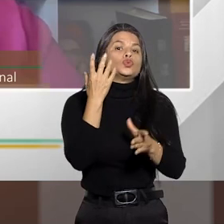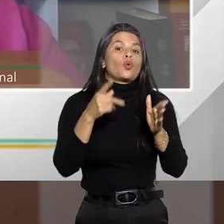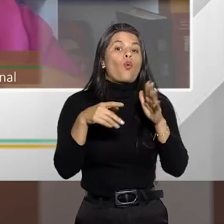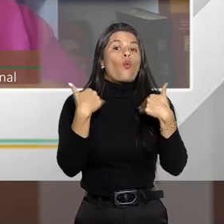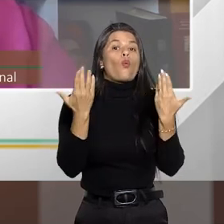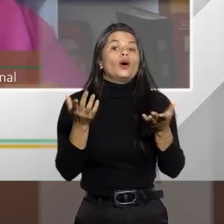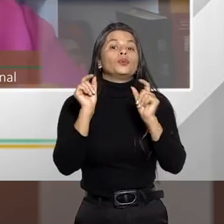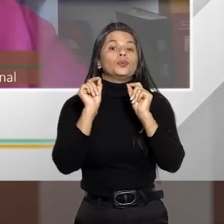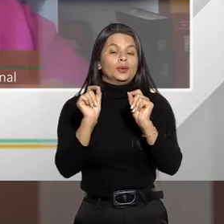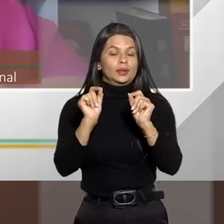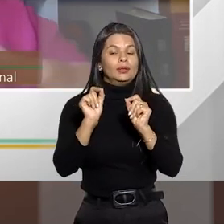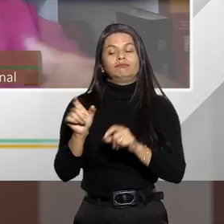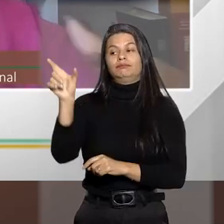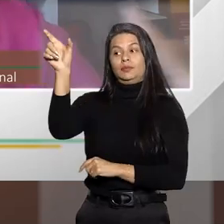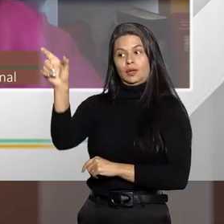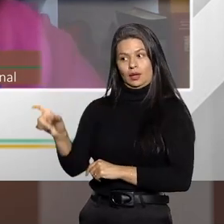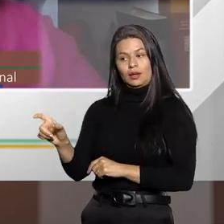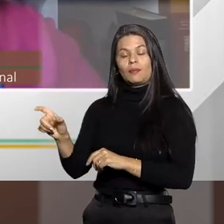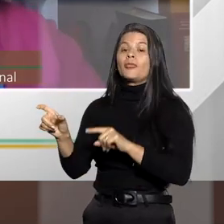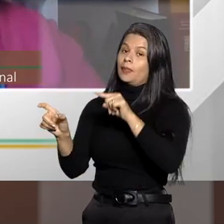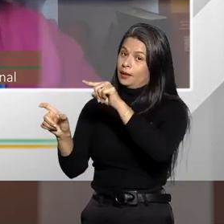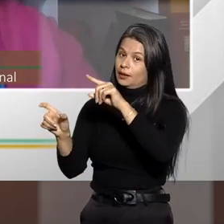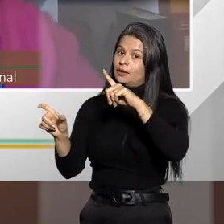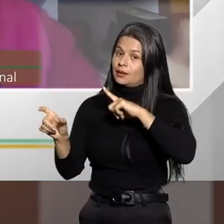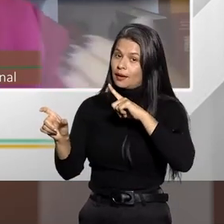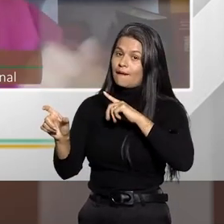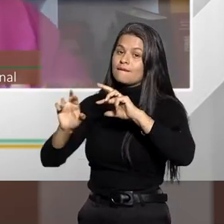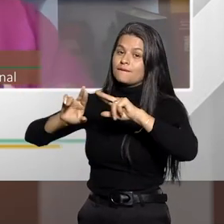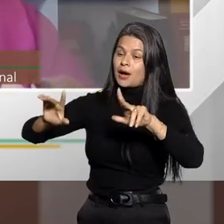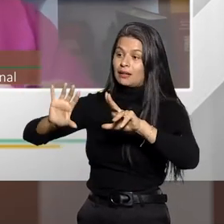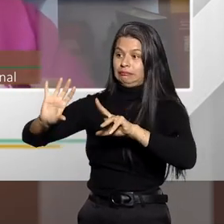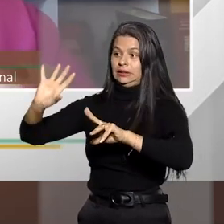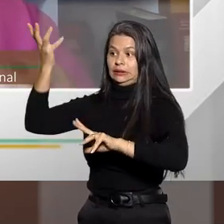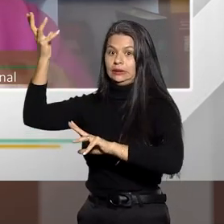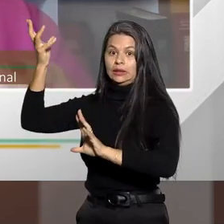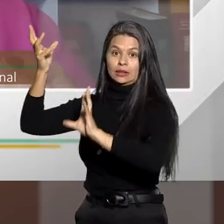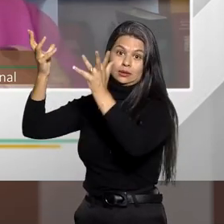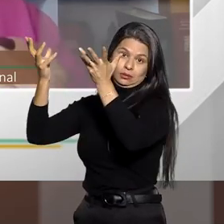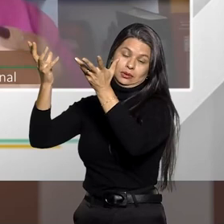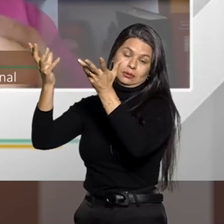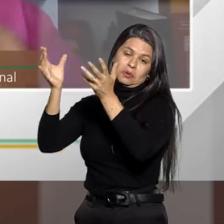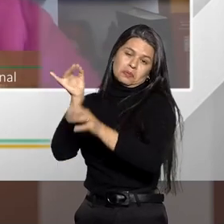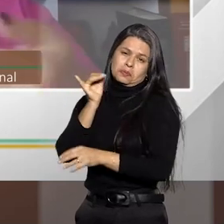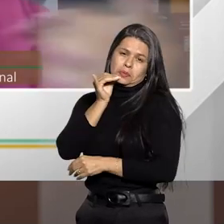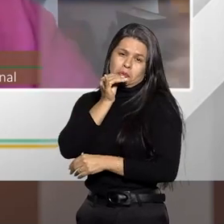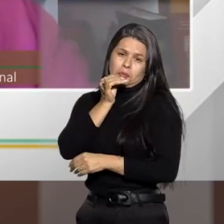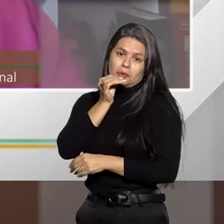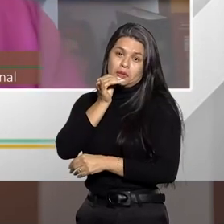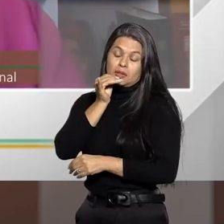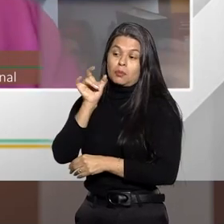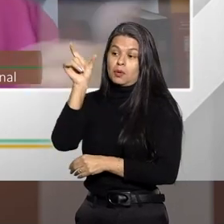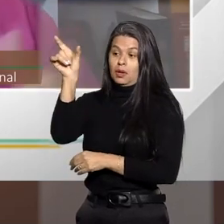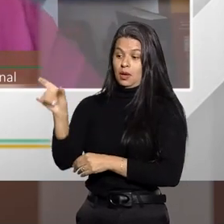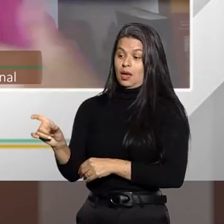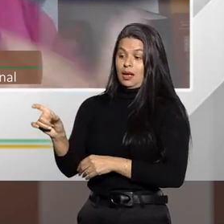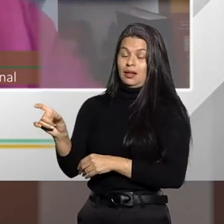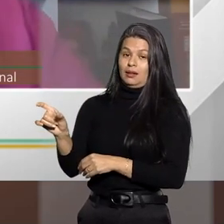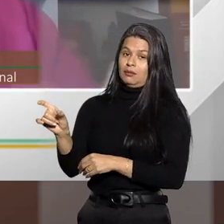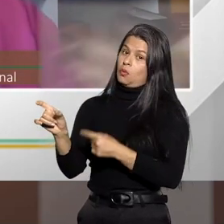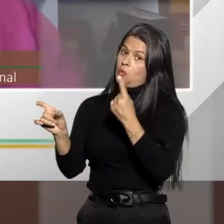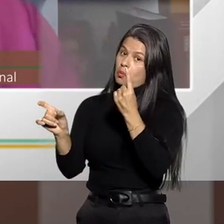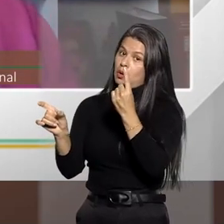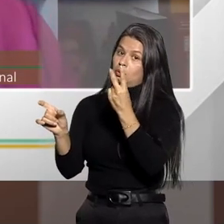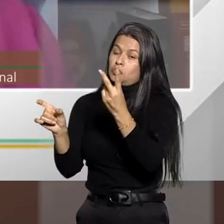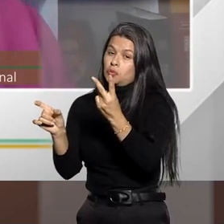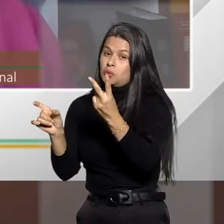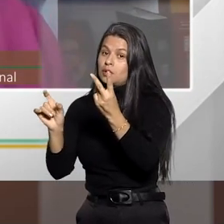pluralidade de ações, pratica uma série de condutas, duas ou